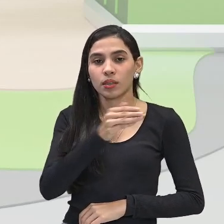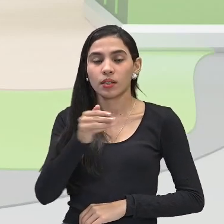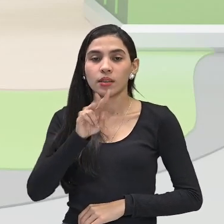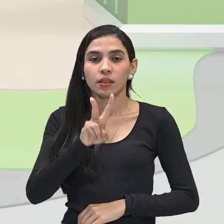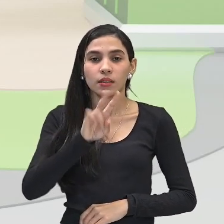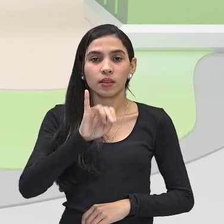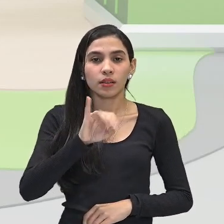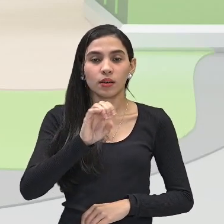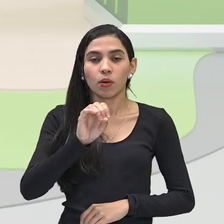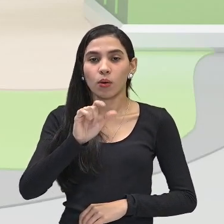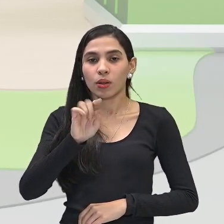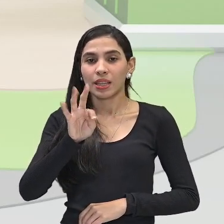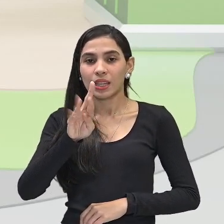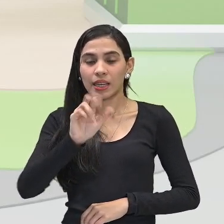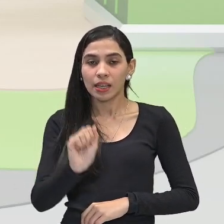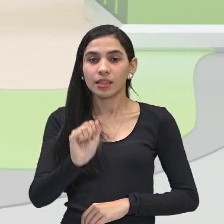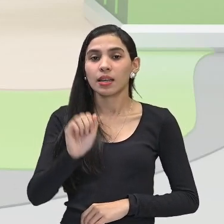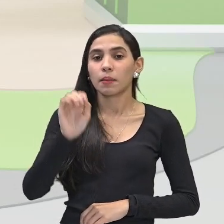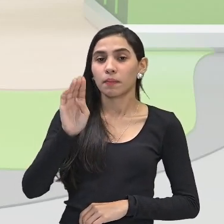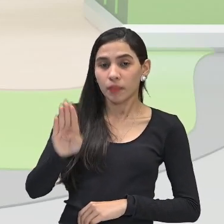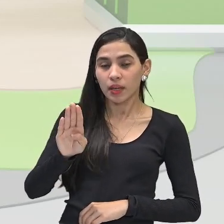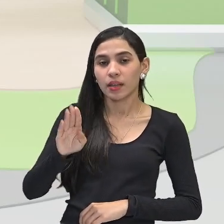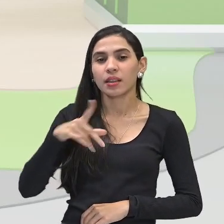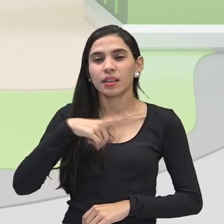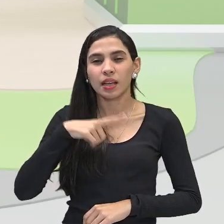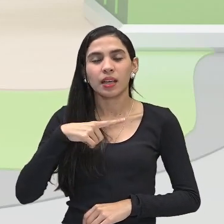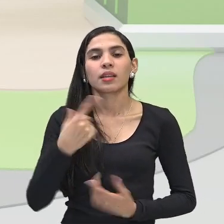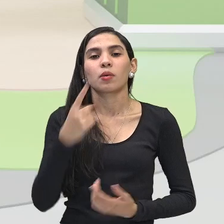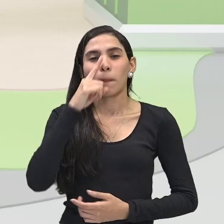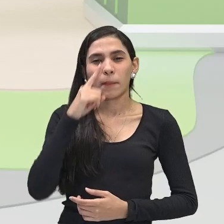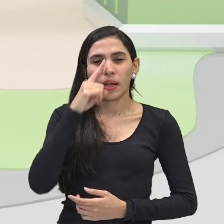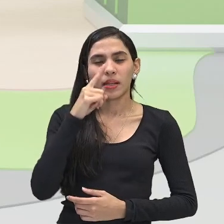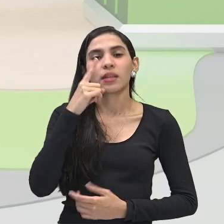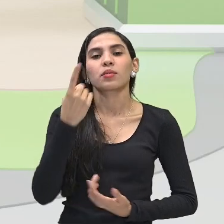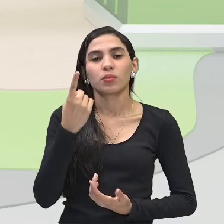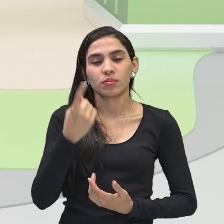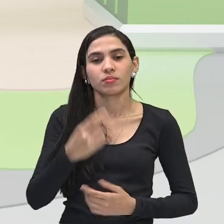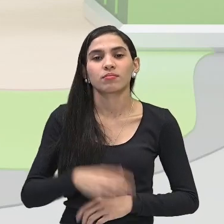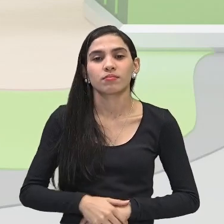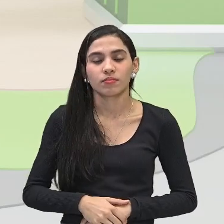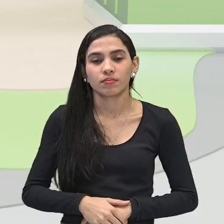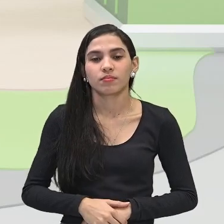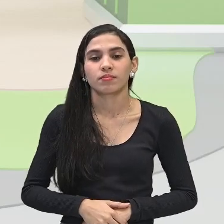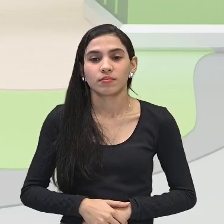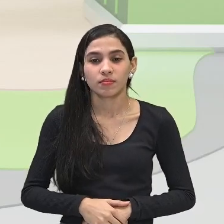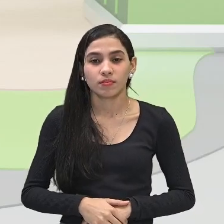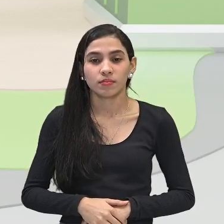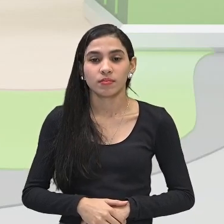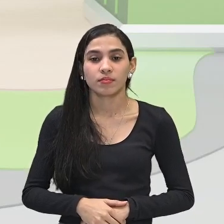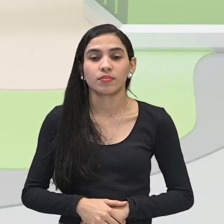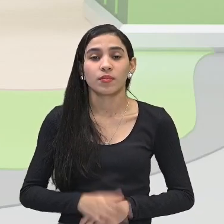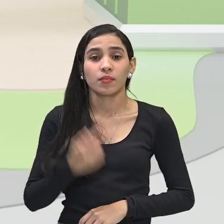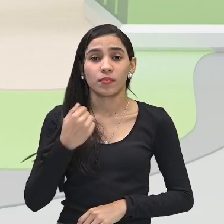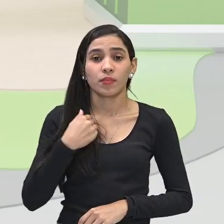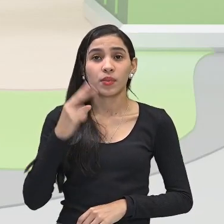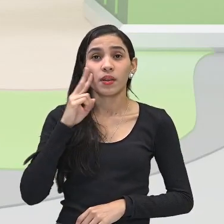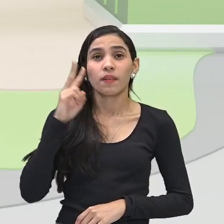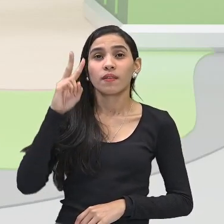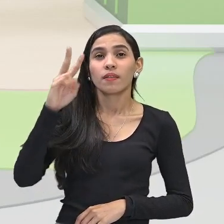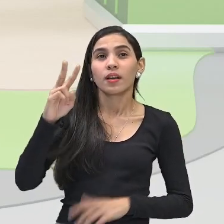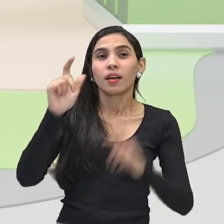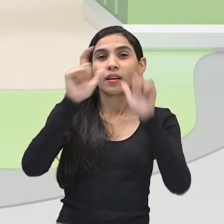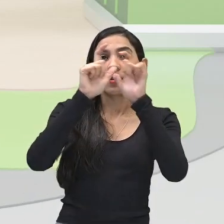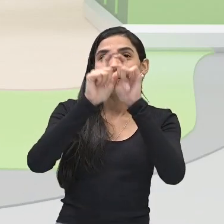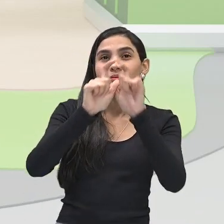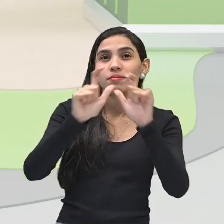tem esse prejuízo maior, essa causa de prejuízo maior à nossa saúde, tá bom? Quando você está olhando para o horizonte,